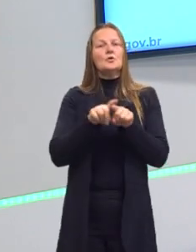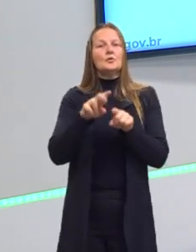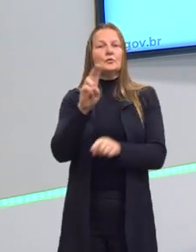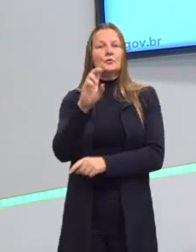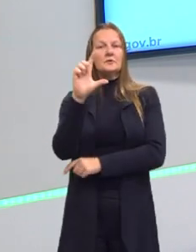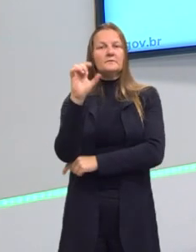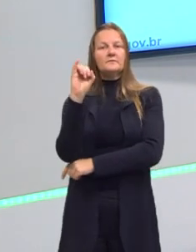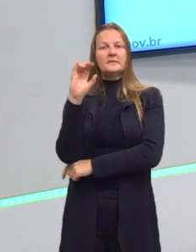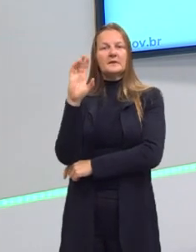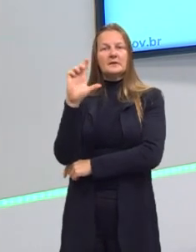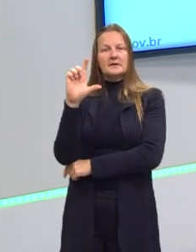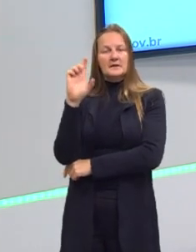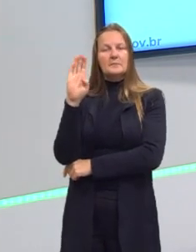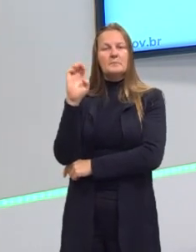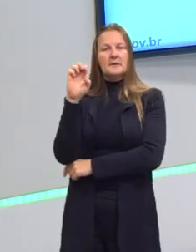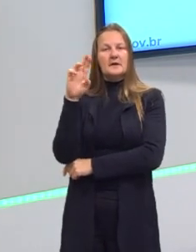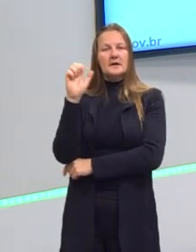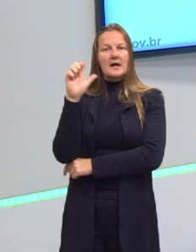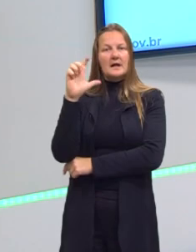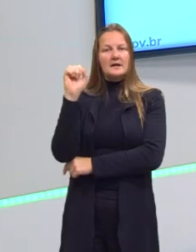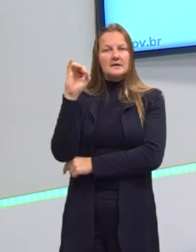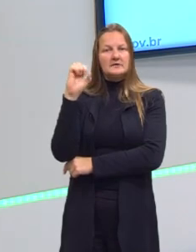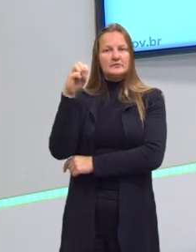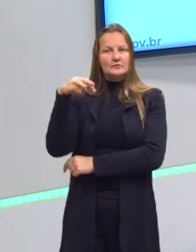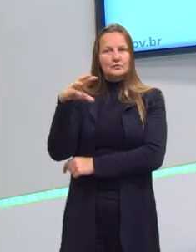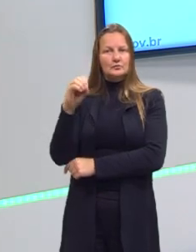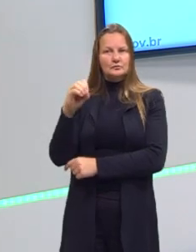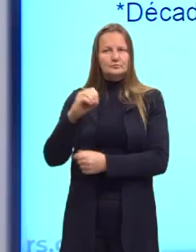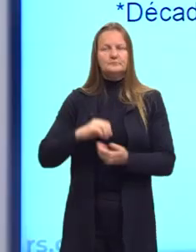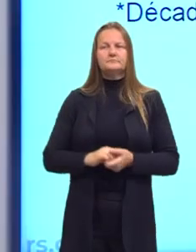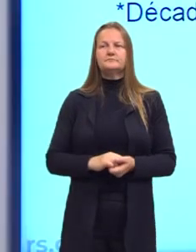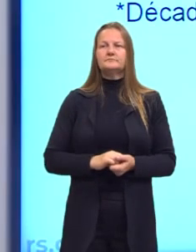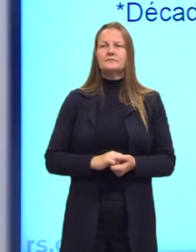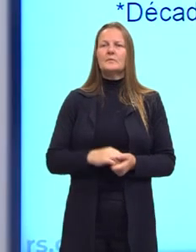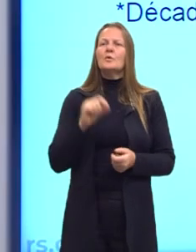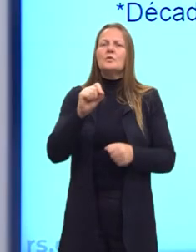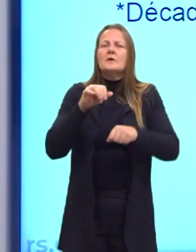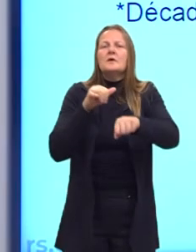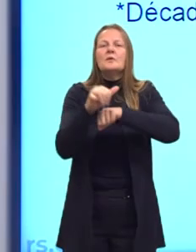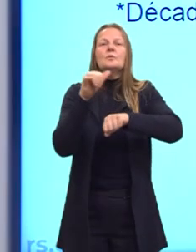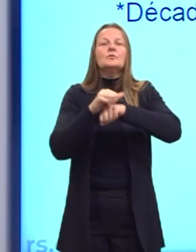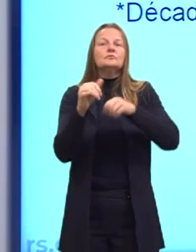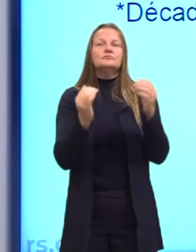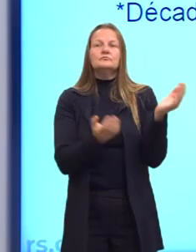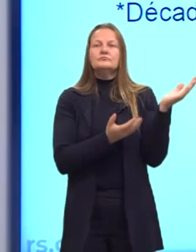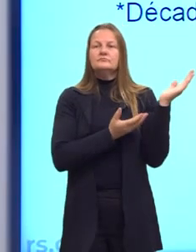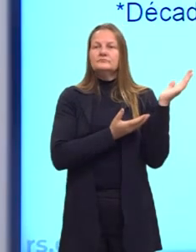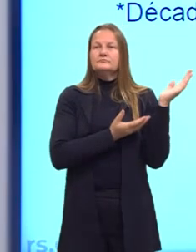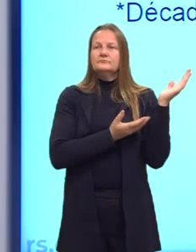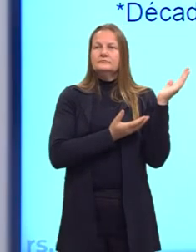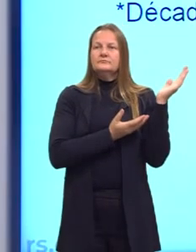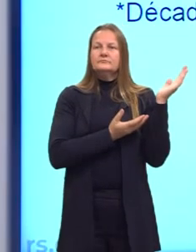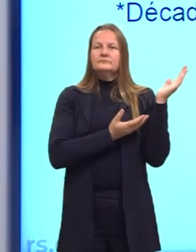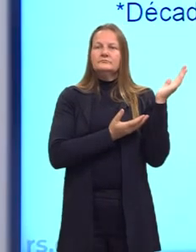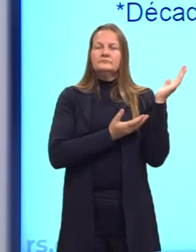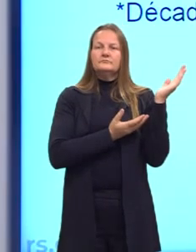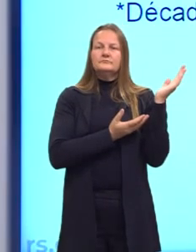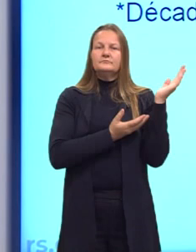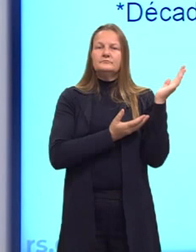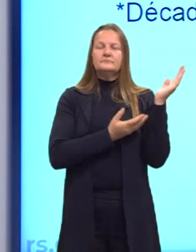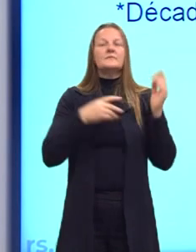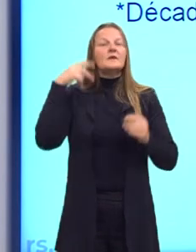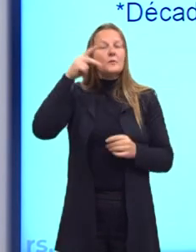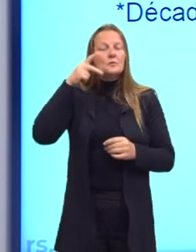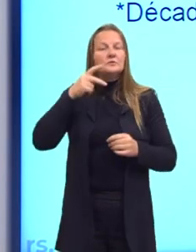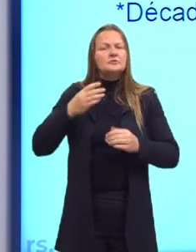início, a semente ali do liberalismo. Bom, olha o que vai acontecer com o liberalismo. Quando essa política passa a entrar